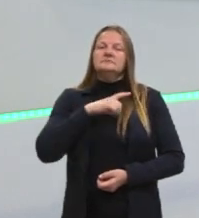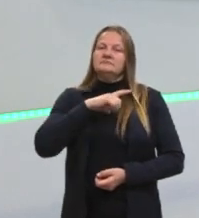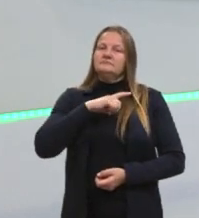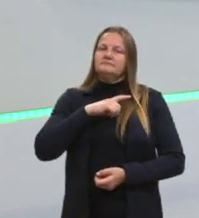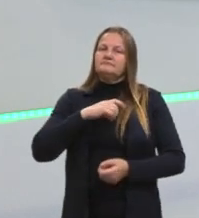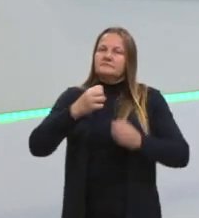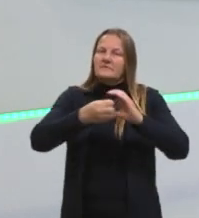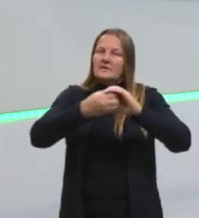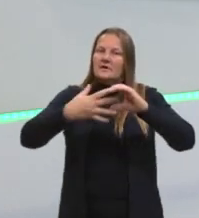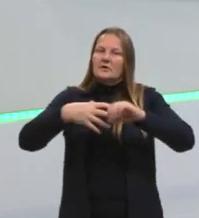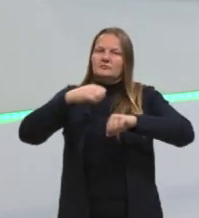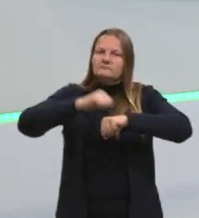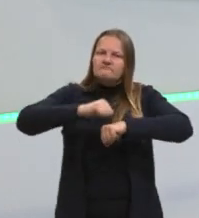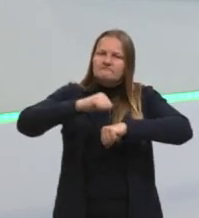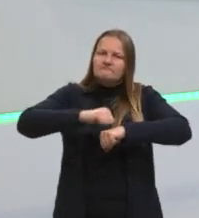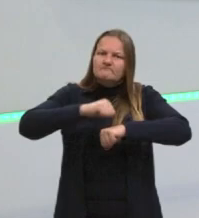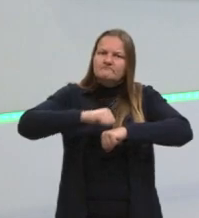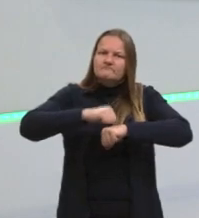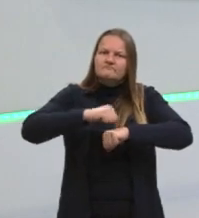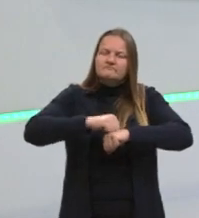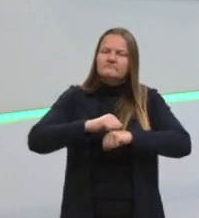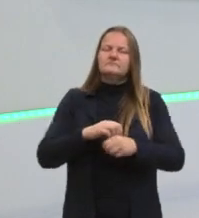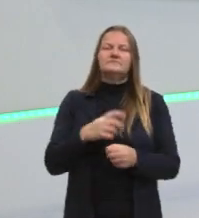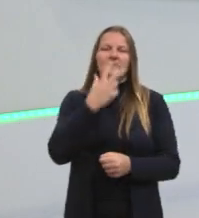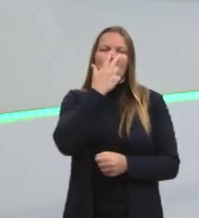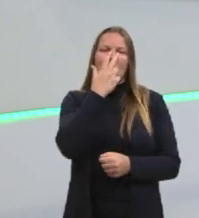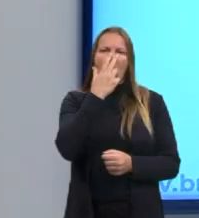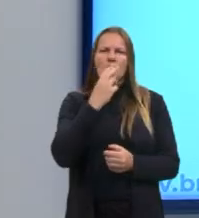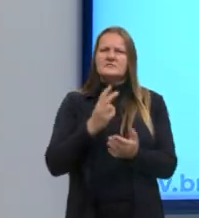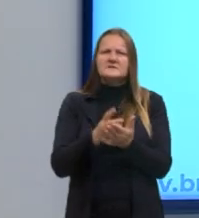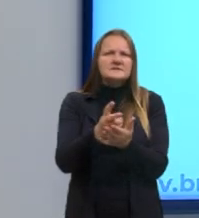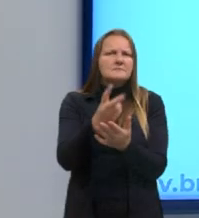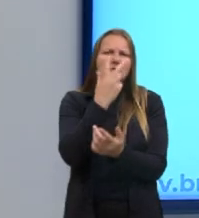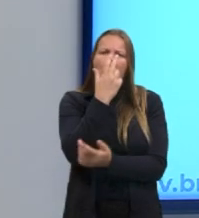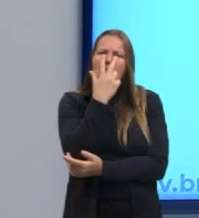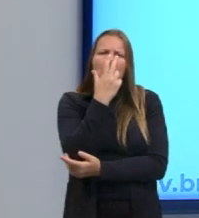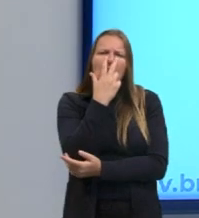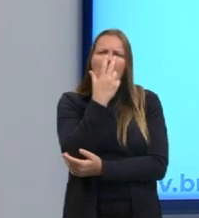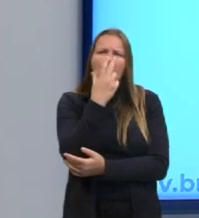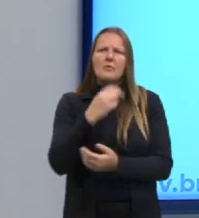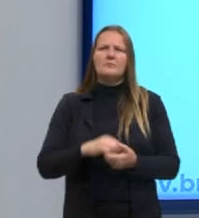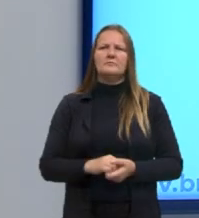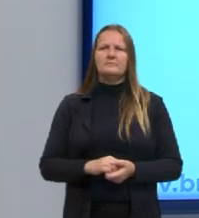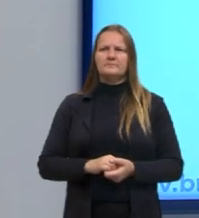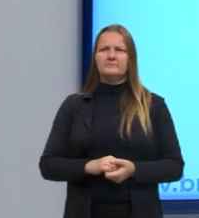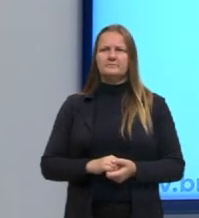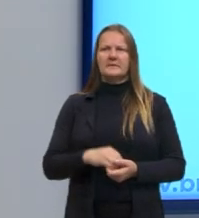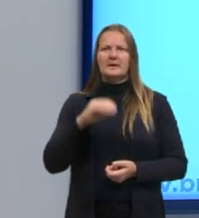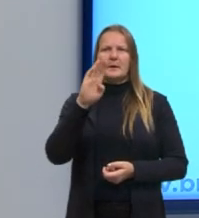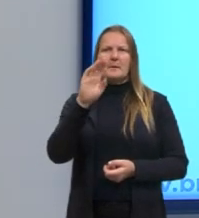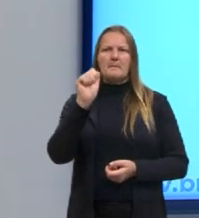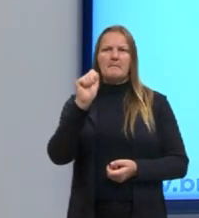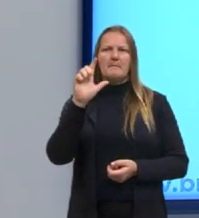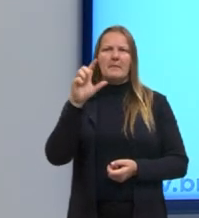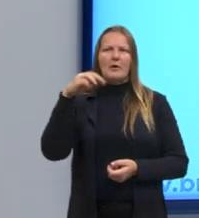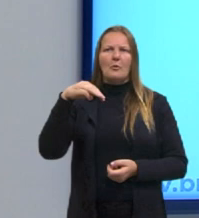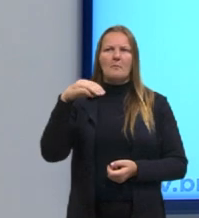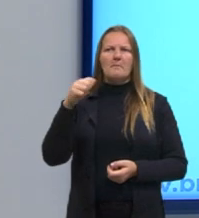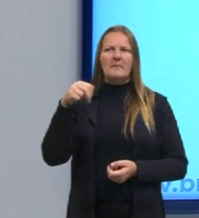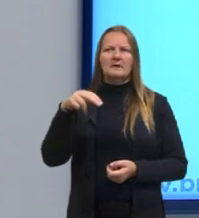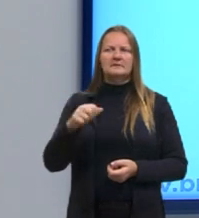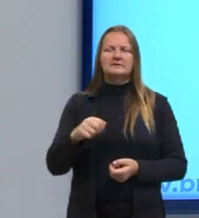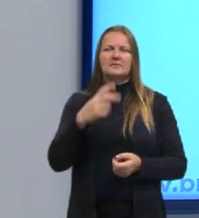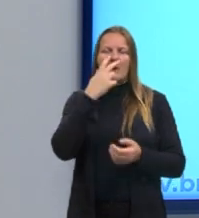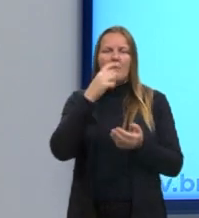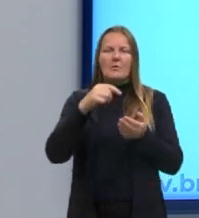por essa solidez. Modernidade sólida, essa frase do Bauman, guarda essa frase. Aqui eu trago uma fita cassete, que